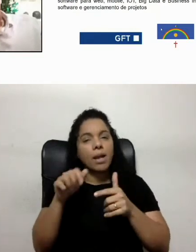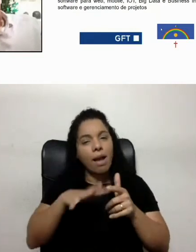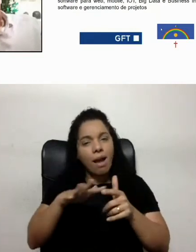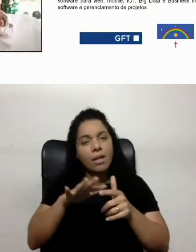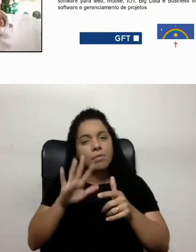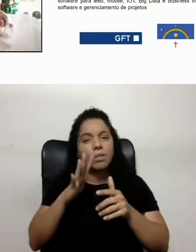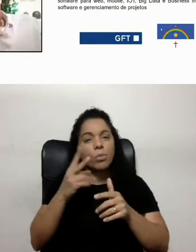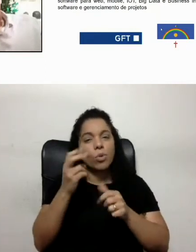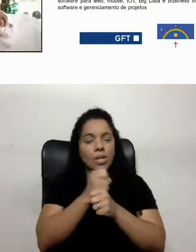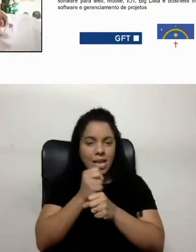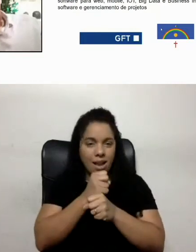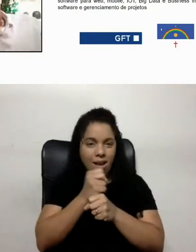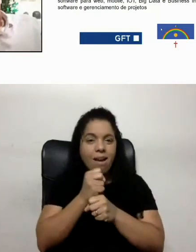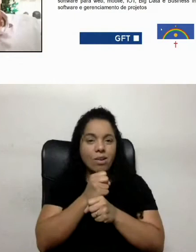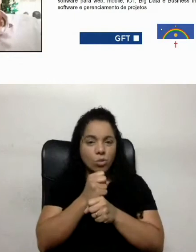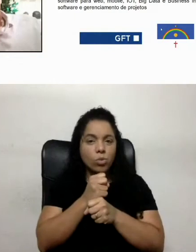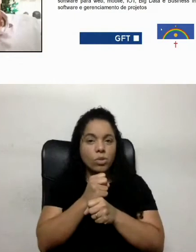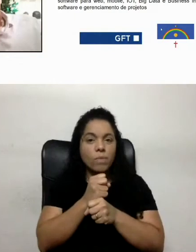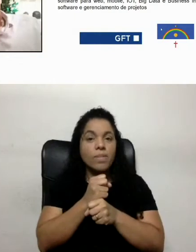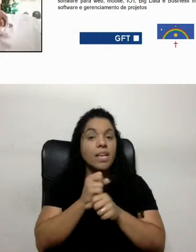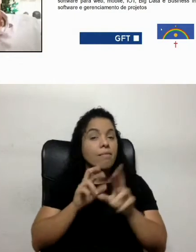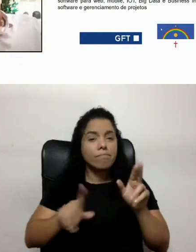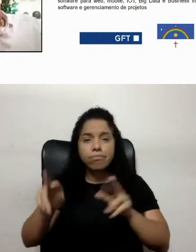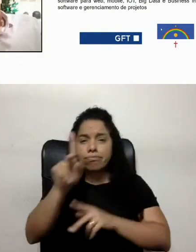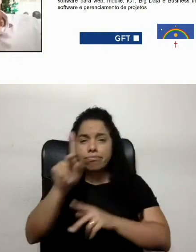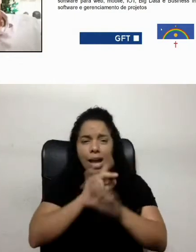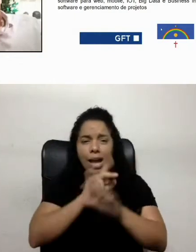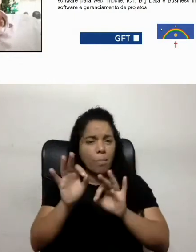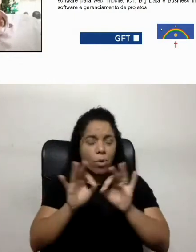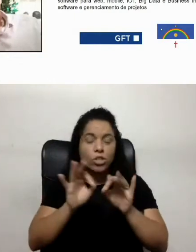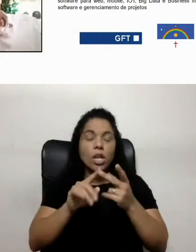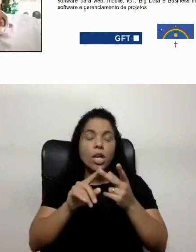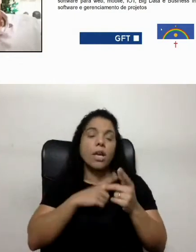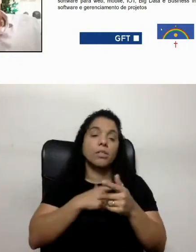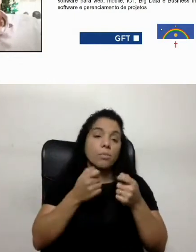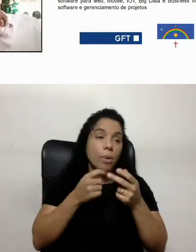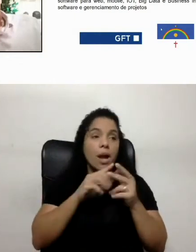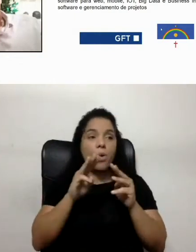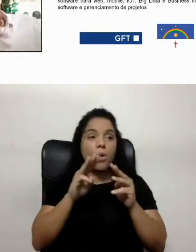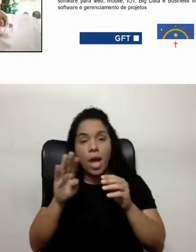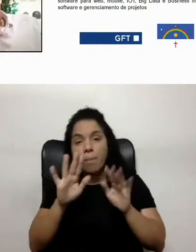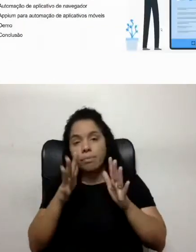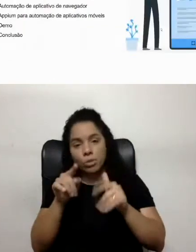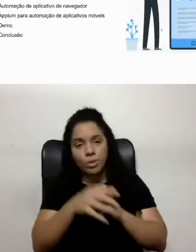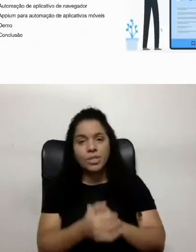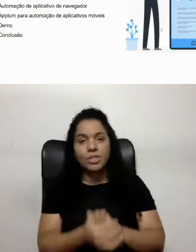anos. Não trabalho fixo. Trabalho em vários projetos, tanto mobile quanto web. E é mais ou menos isso.